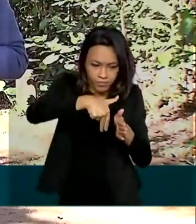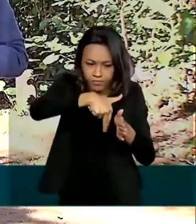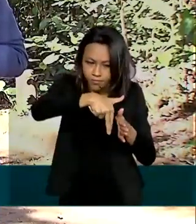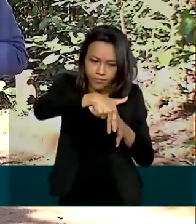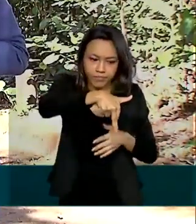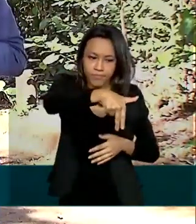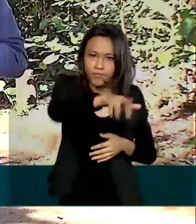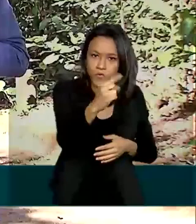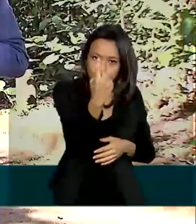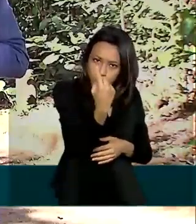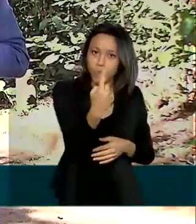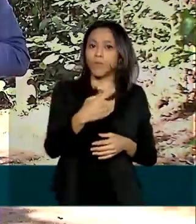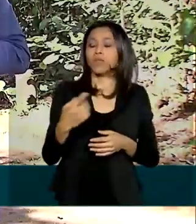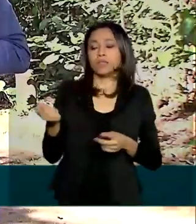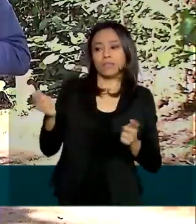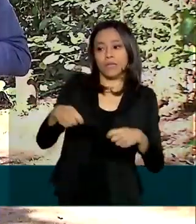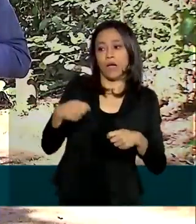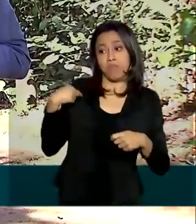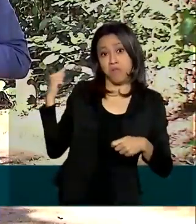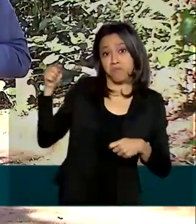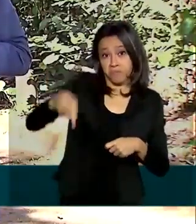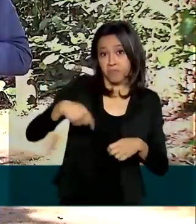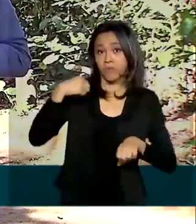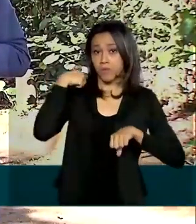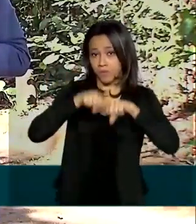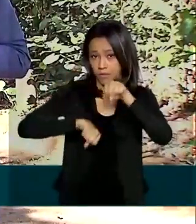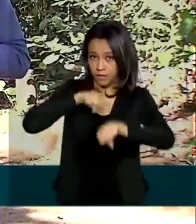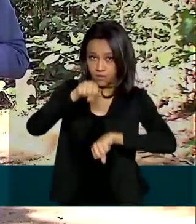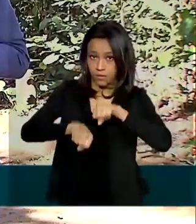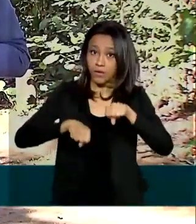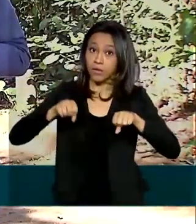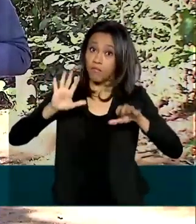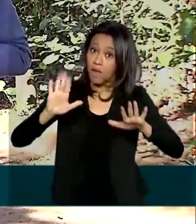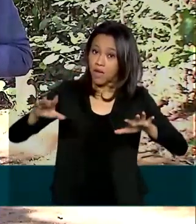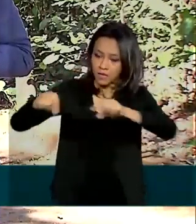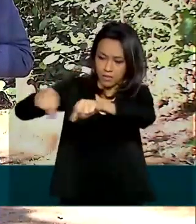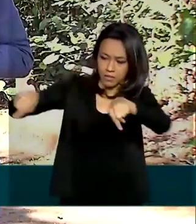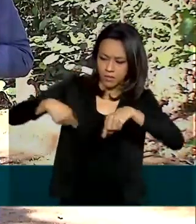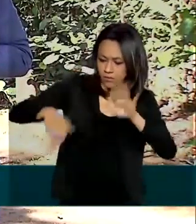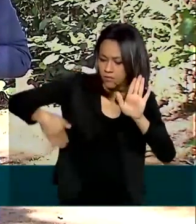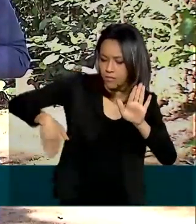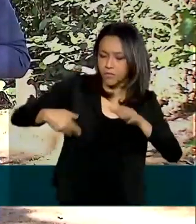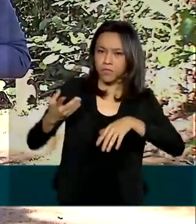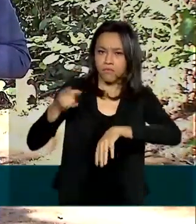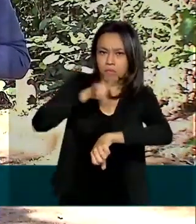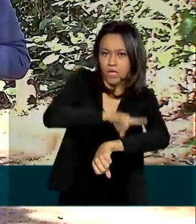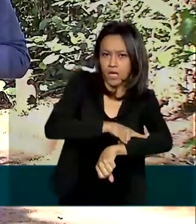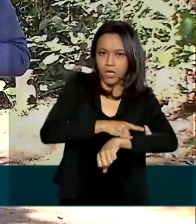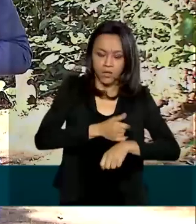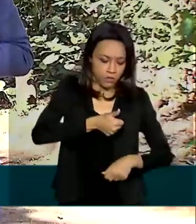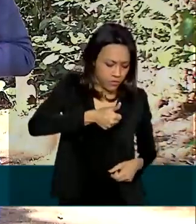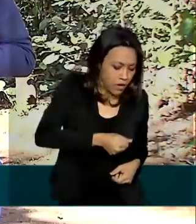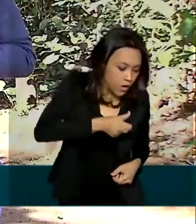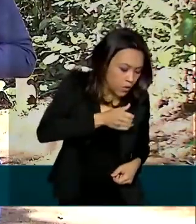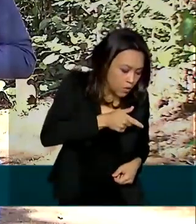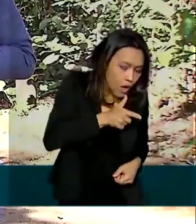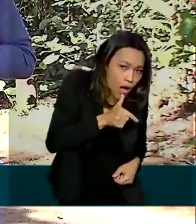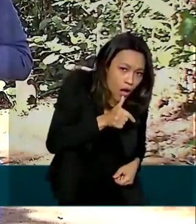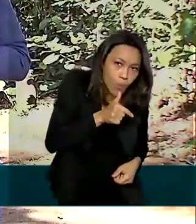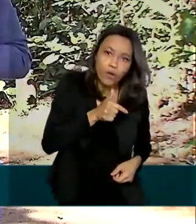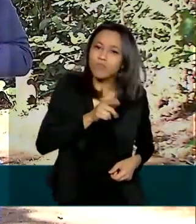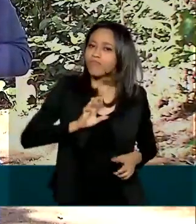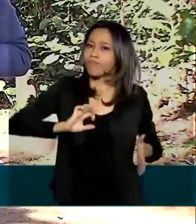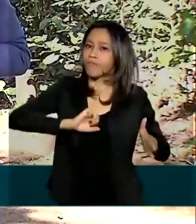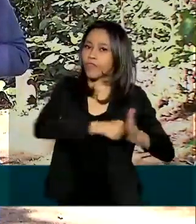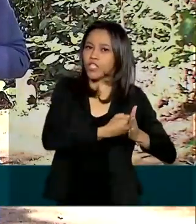caminhada, também é possível vir de bicicleta. Mas as piscinas, banheiros e bebedouros, eles estão